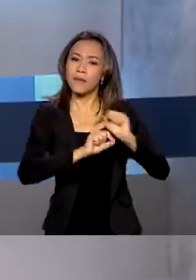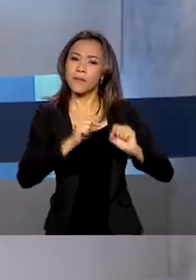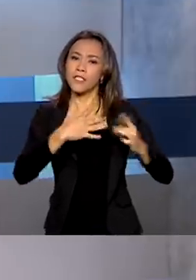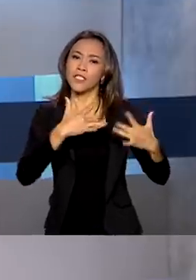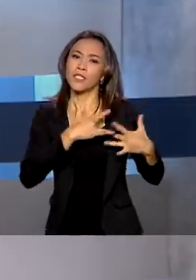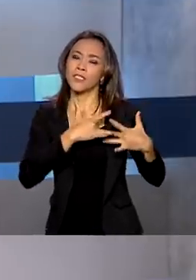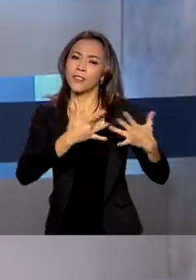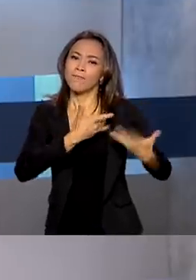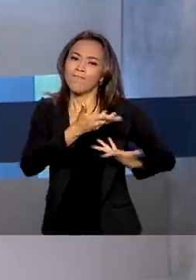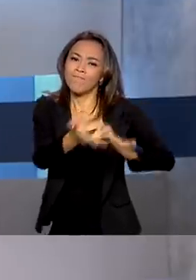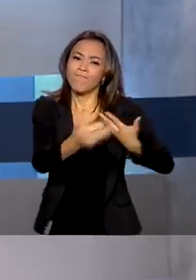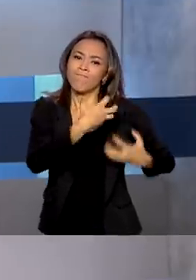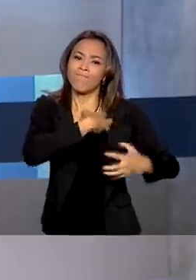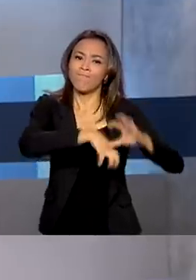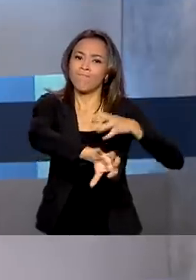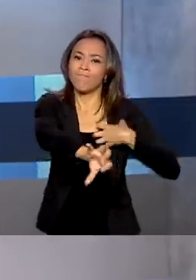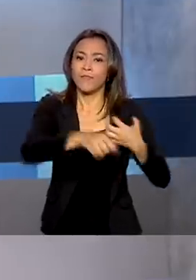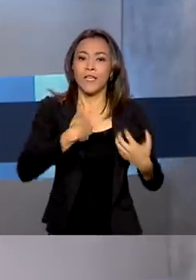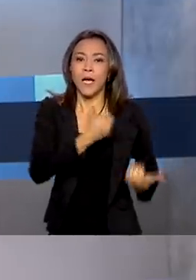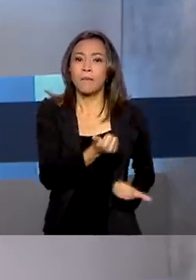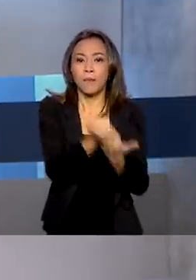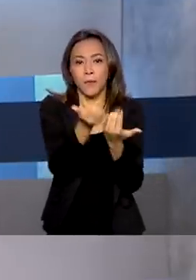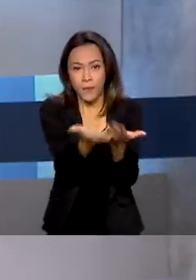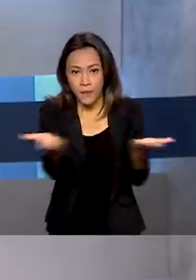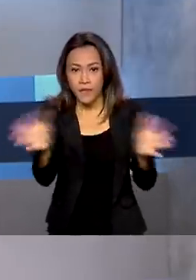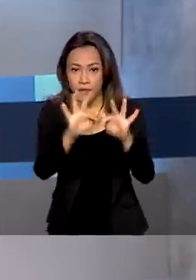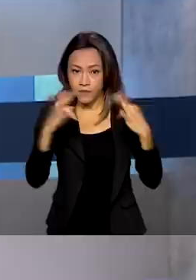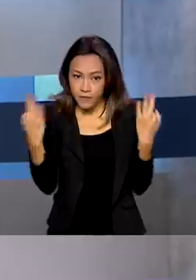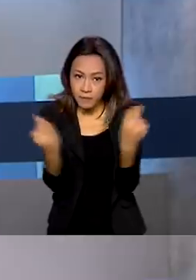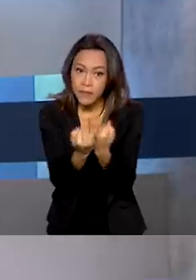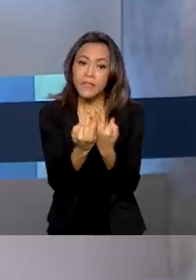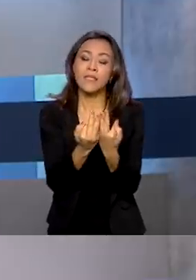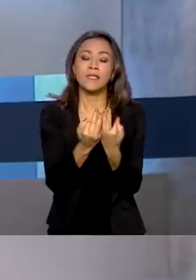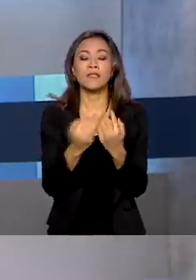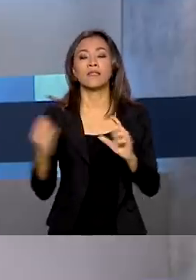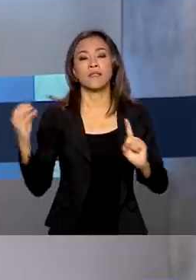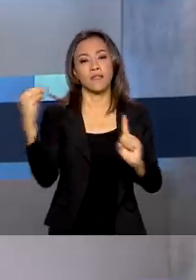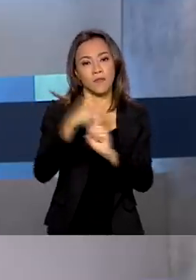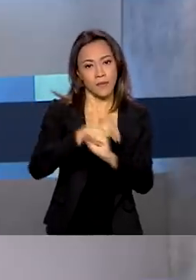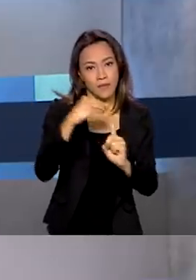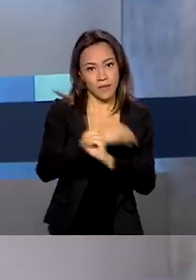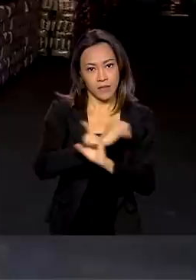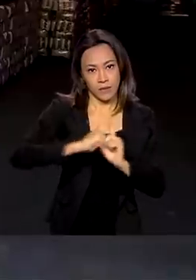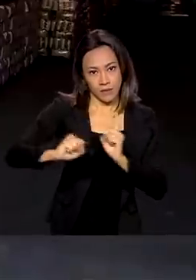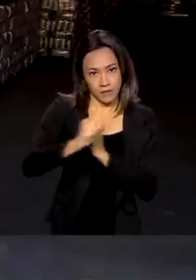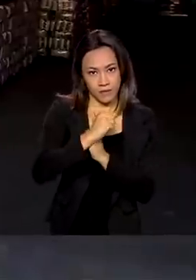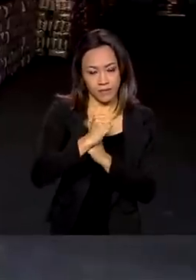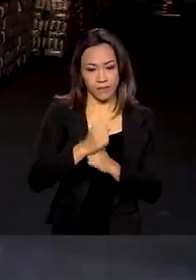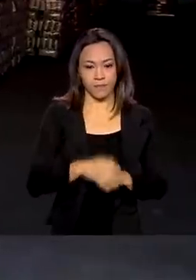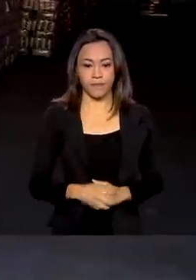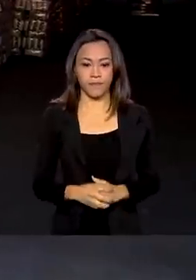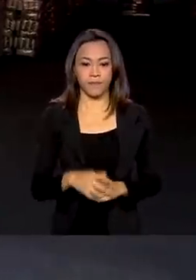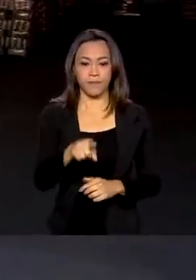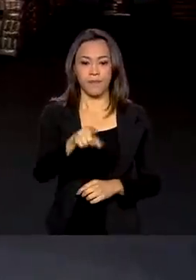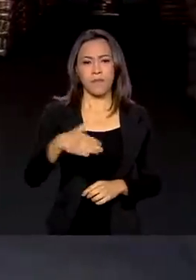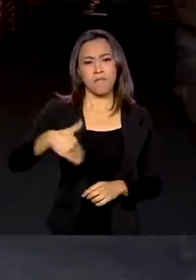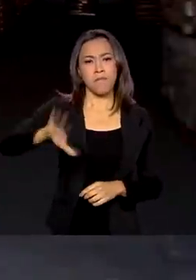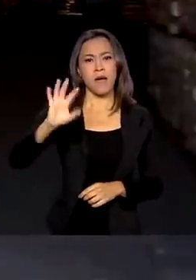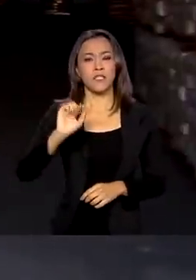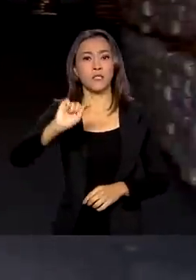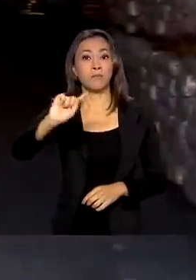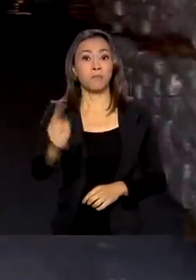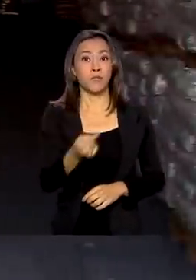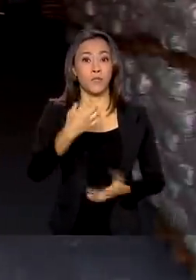solidariedade que promove a segurança alimentar de famílias em situação de vulnerabilidade social. São mais de mil